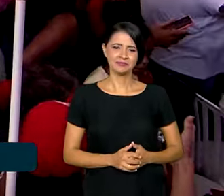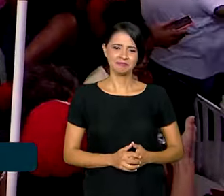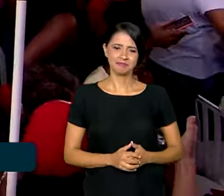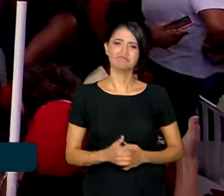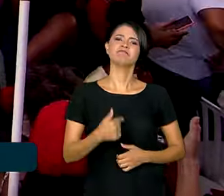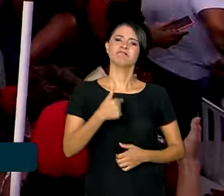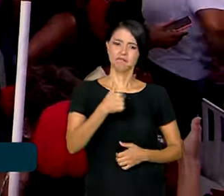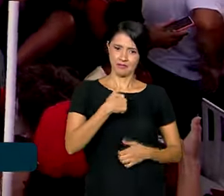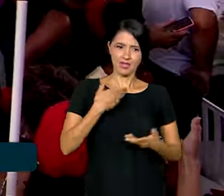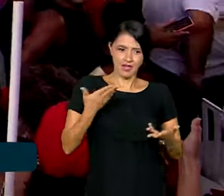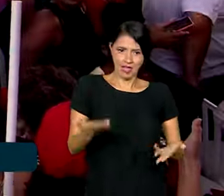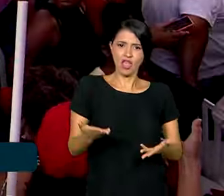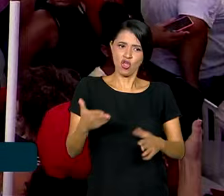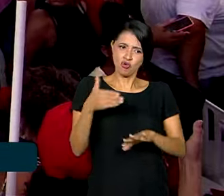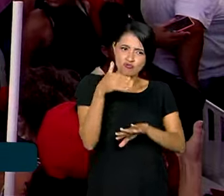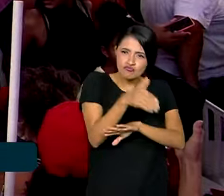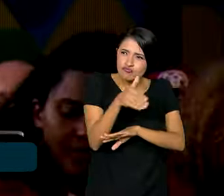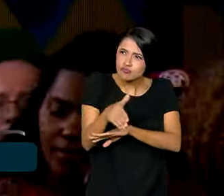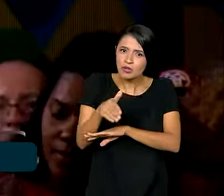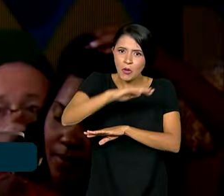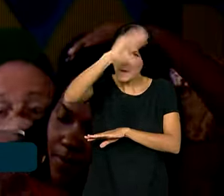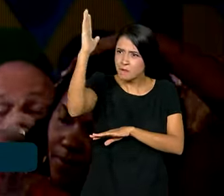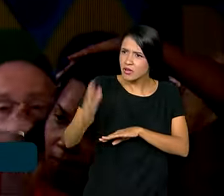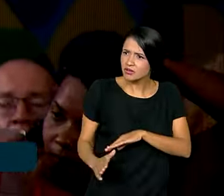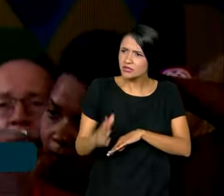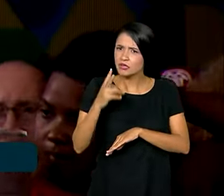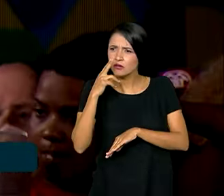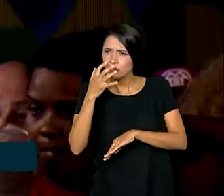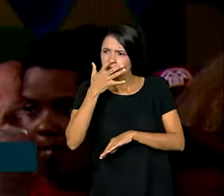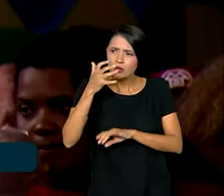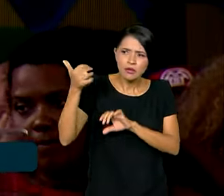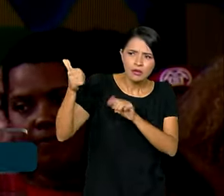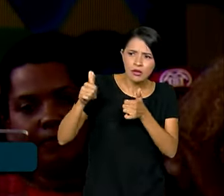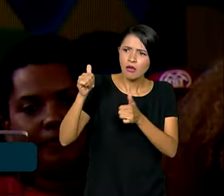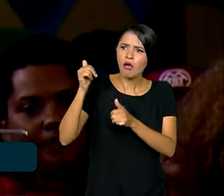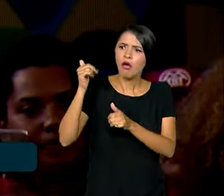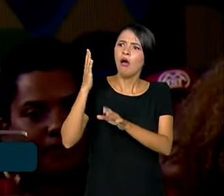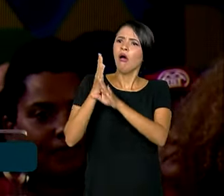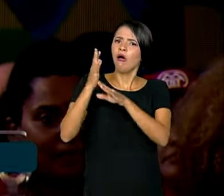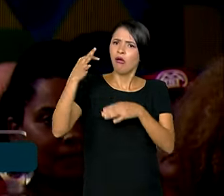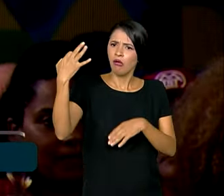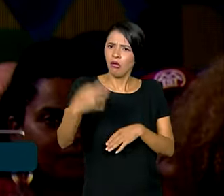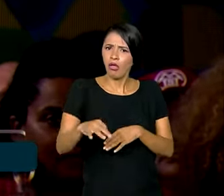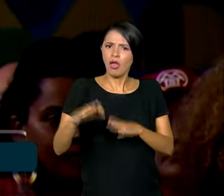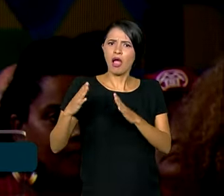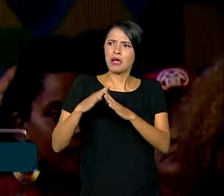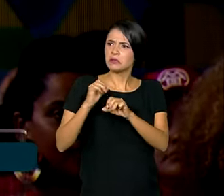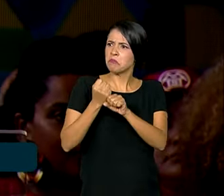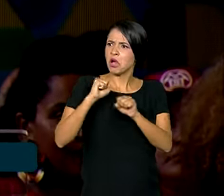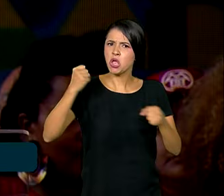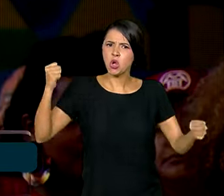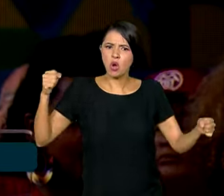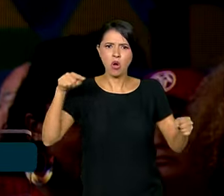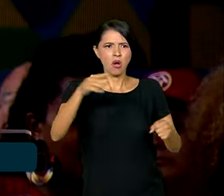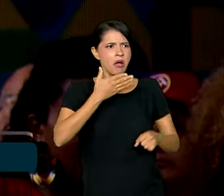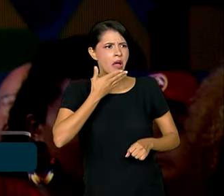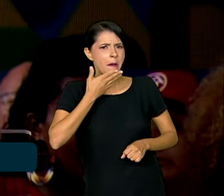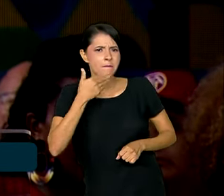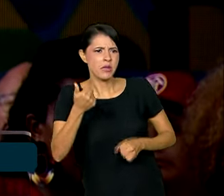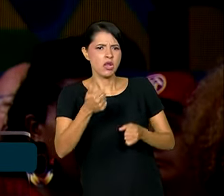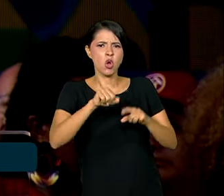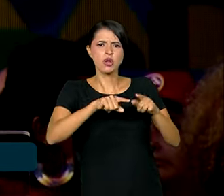Eu, onde tenho ido pelo Brasil, tenho feito esse reconhecimento. As casas são maiores, tem melhores